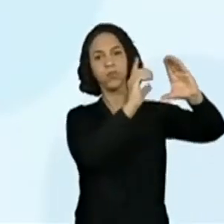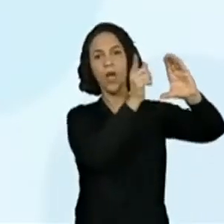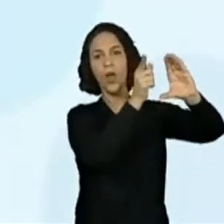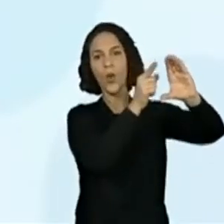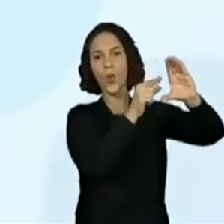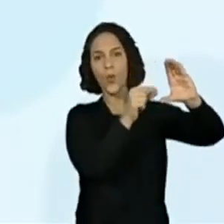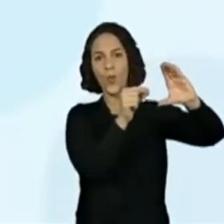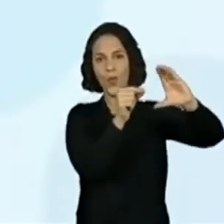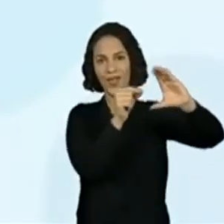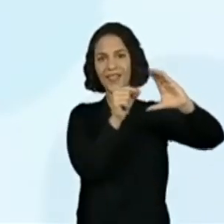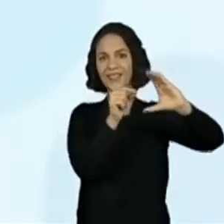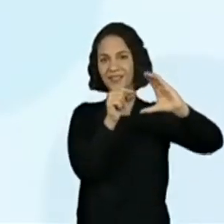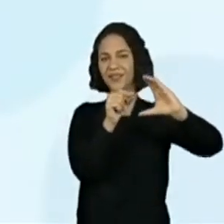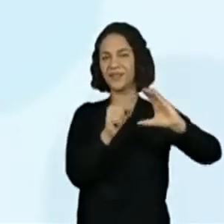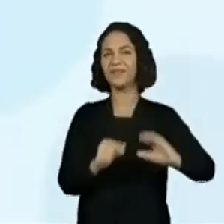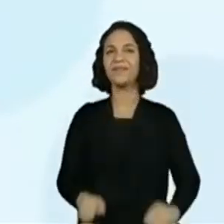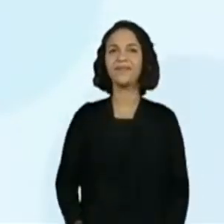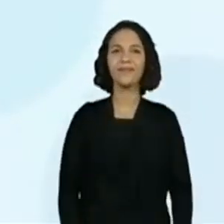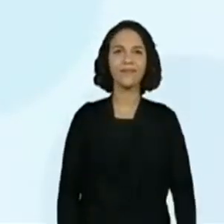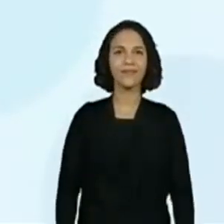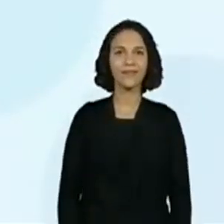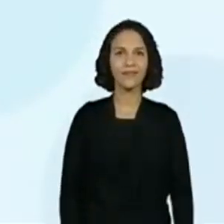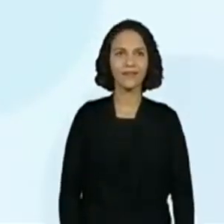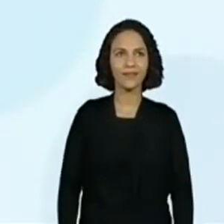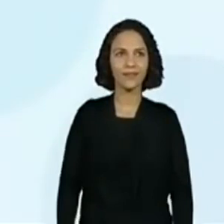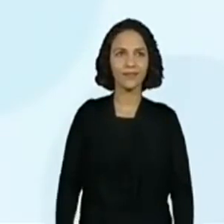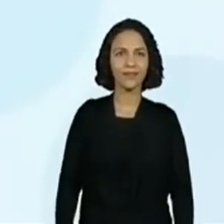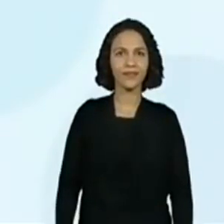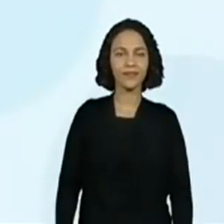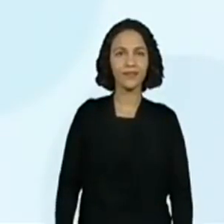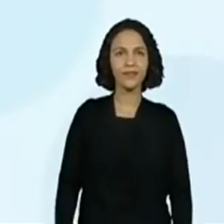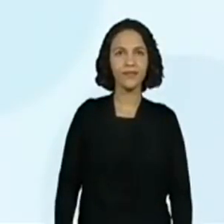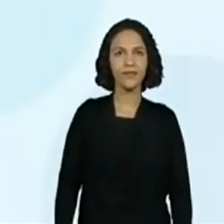um I e um A. Exatamente.